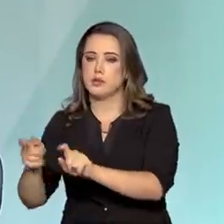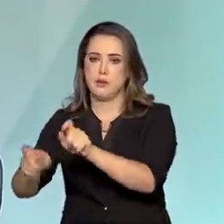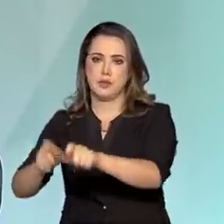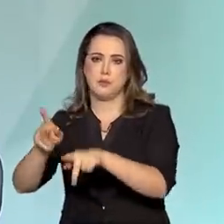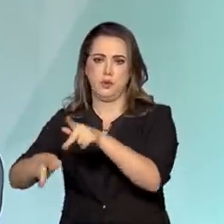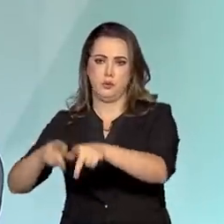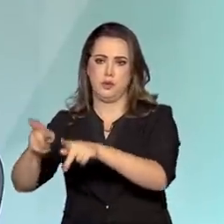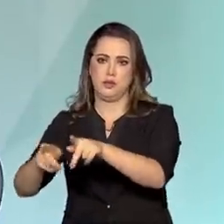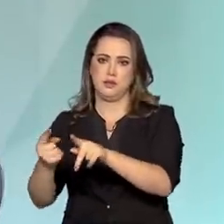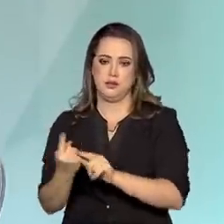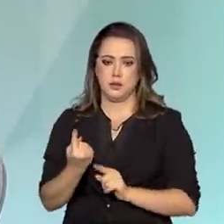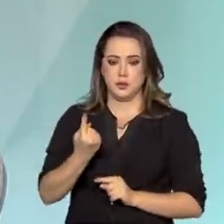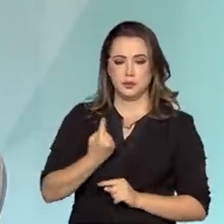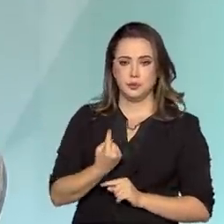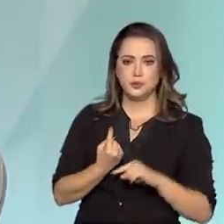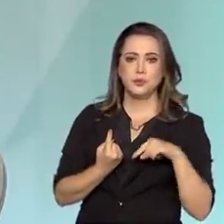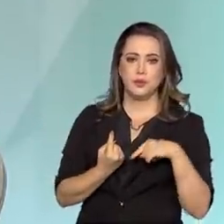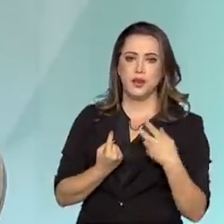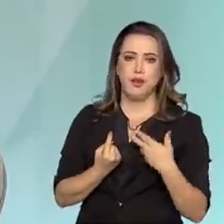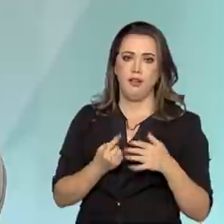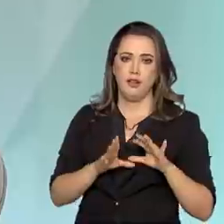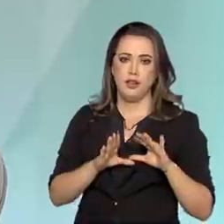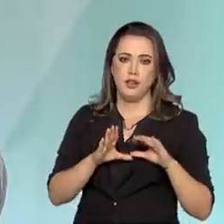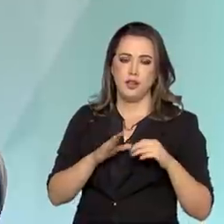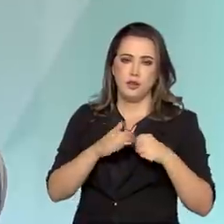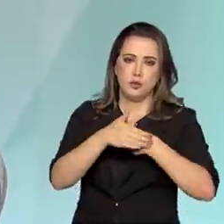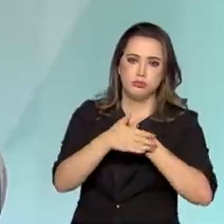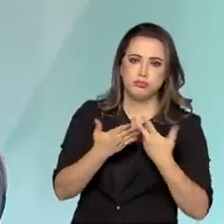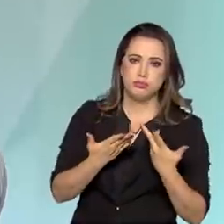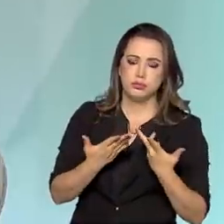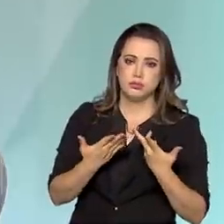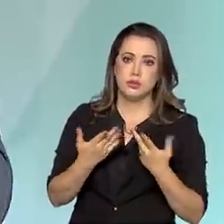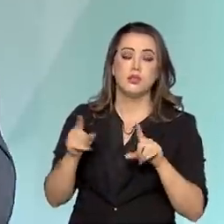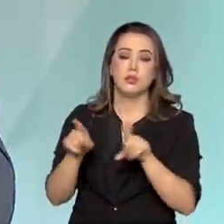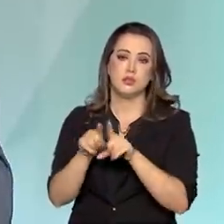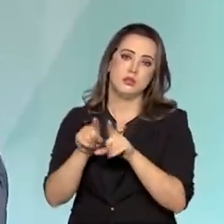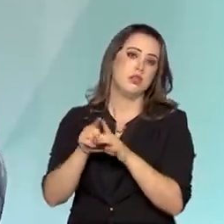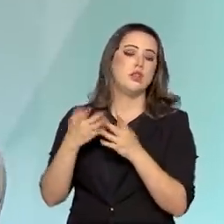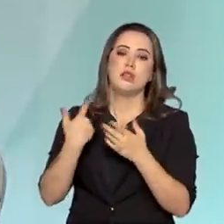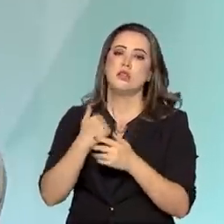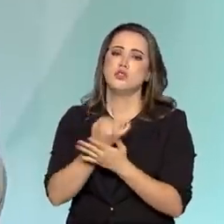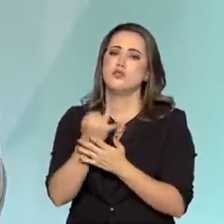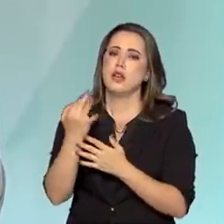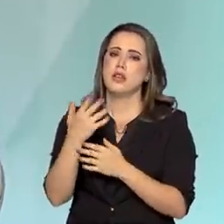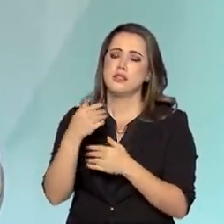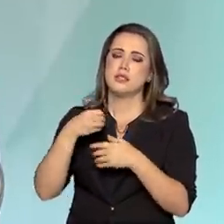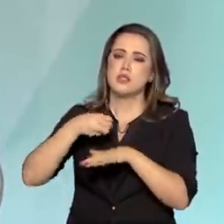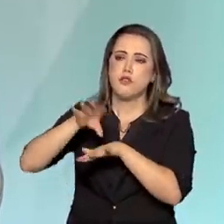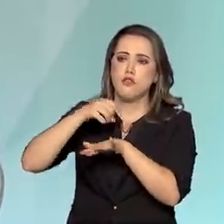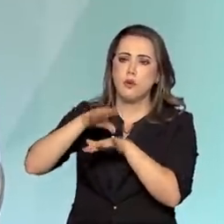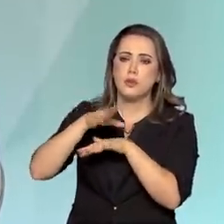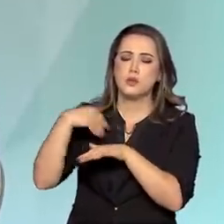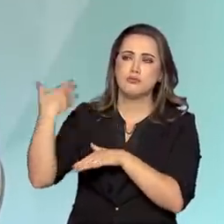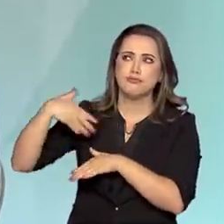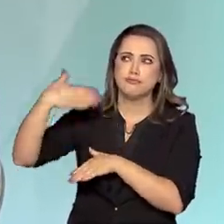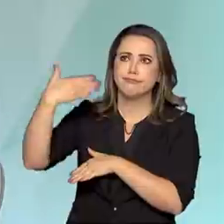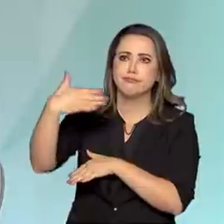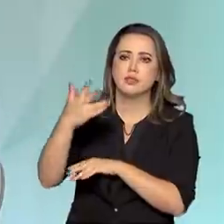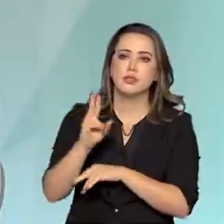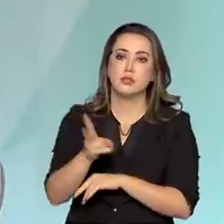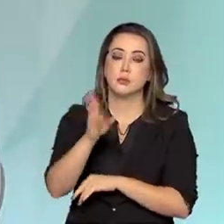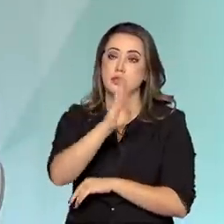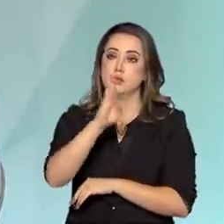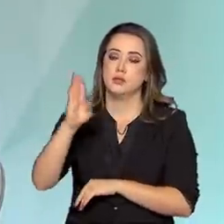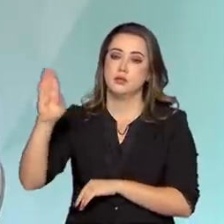filósofo Tegui Gasset, que chamava de selva selvaja dos livros, da montanha de informações que vem surgindo nos últimos séculos. Então,